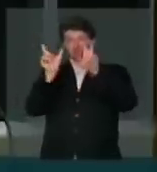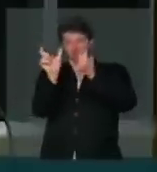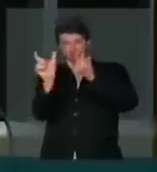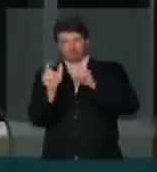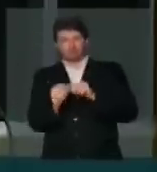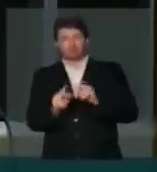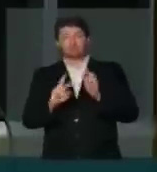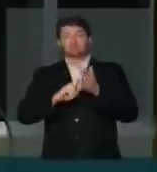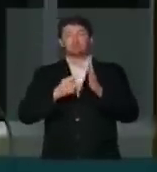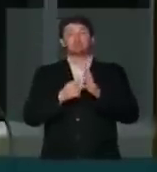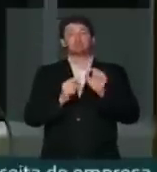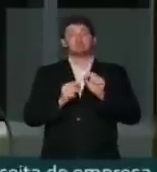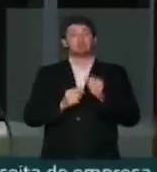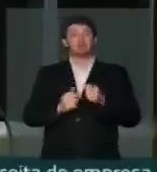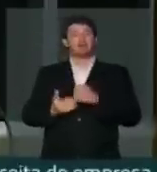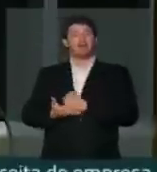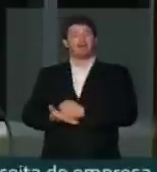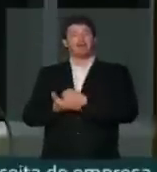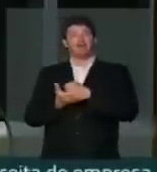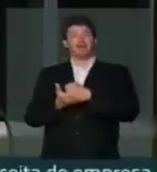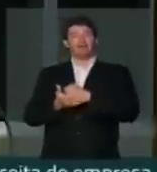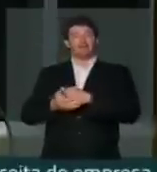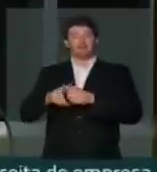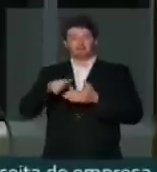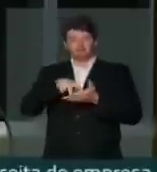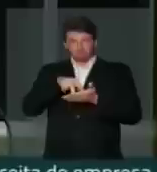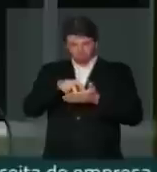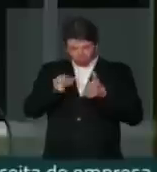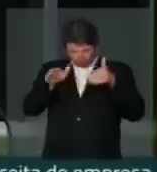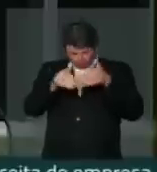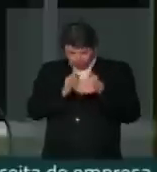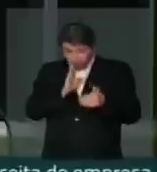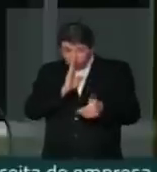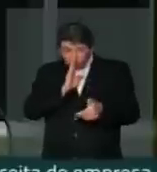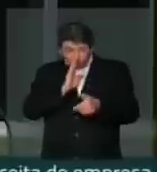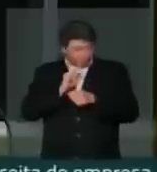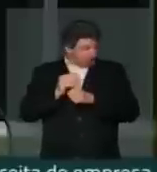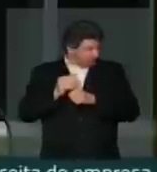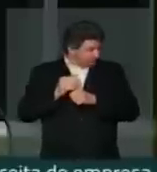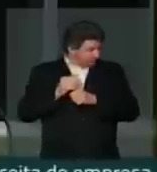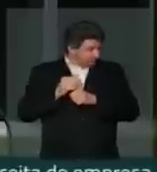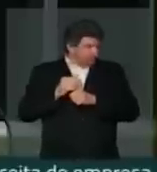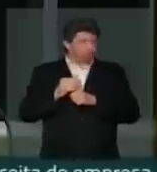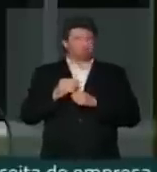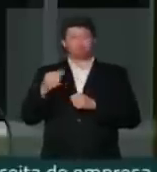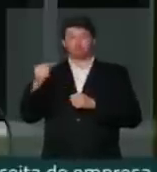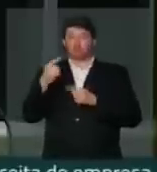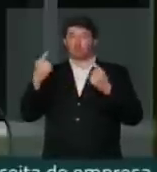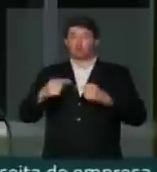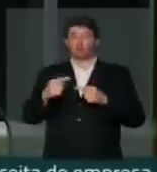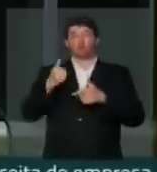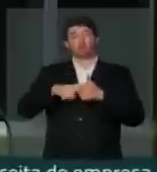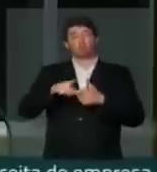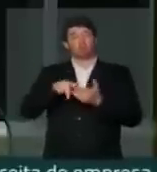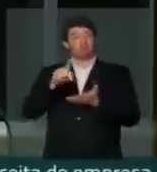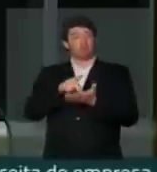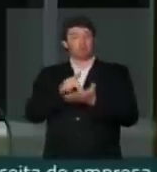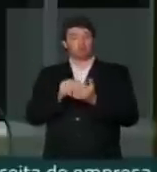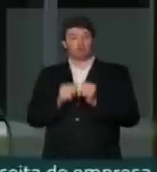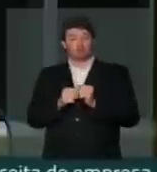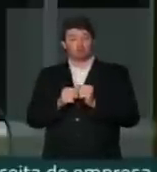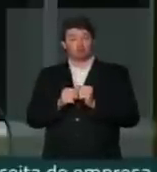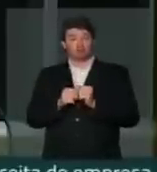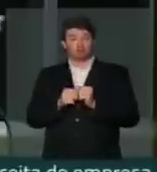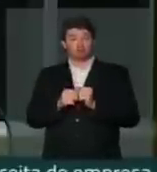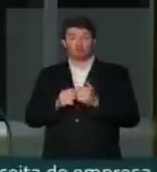revela cumplicidade, acocoramento, silêncio negativo diante de uma situação real que temos